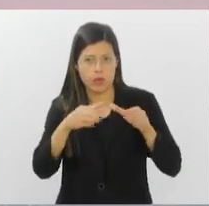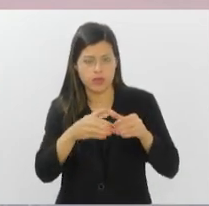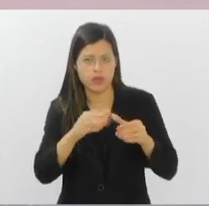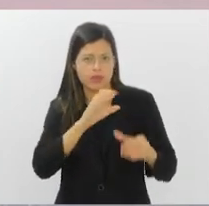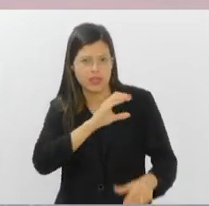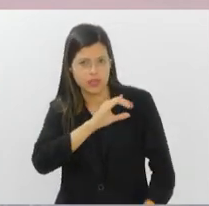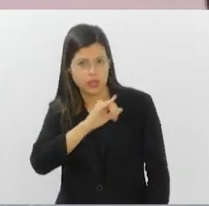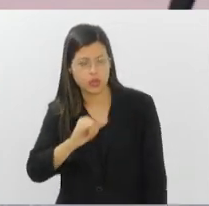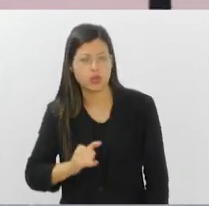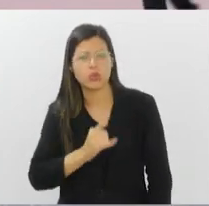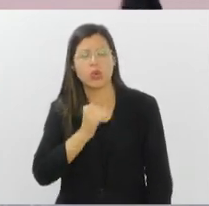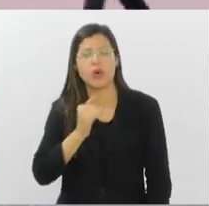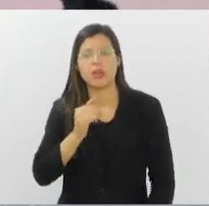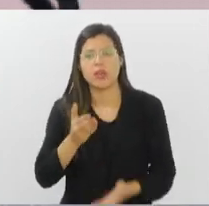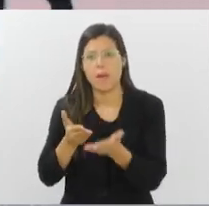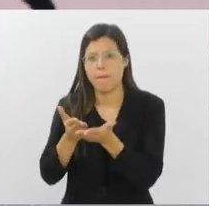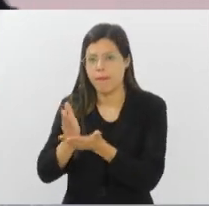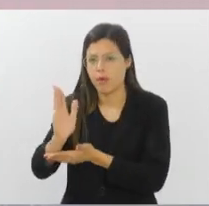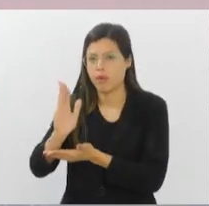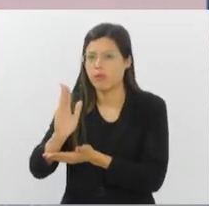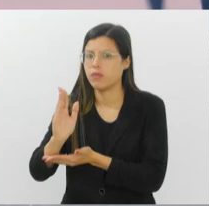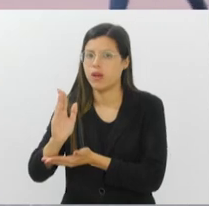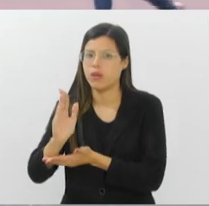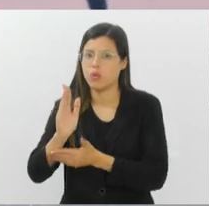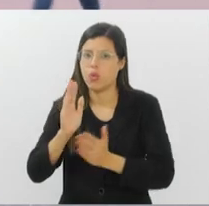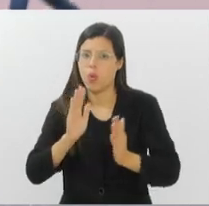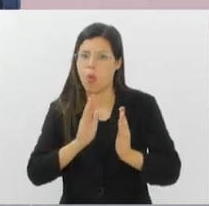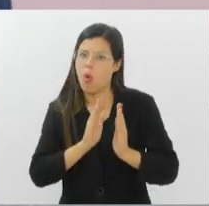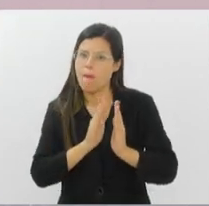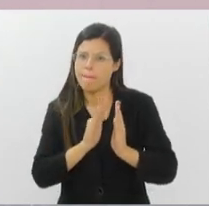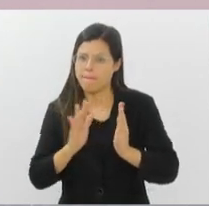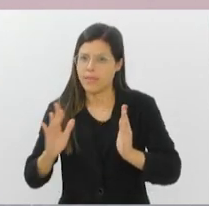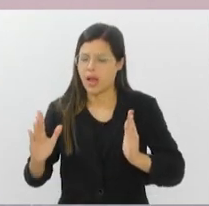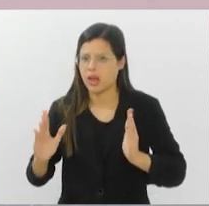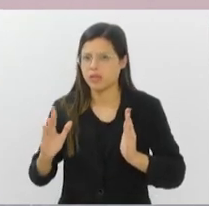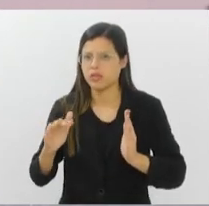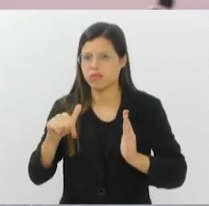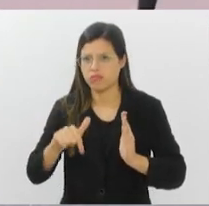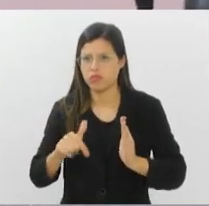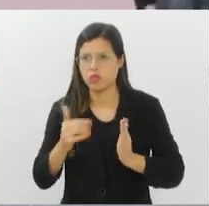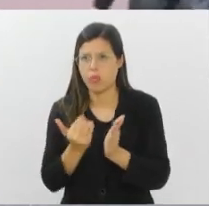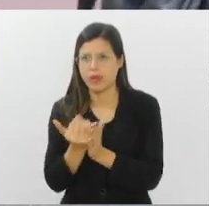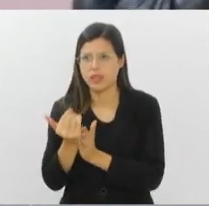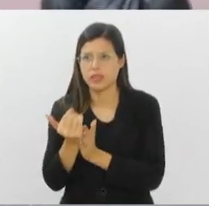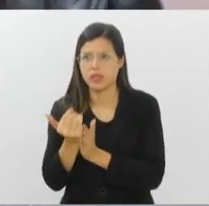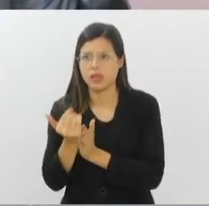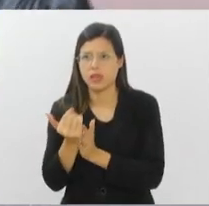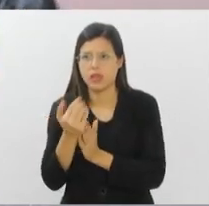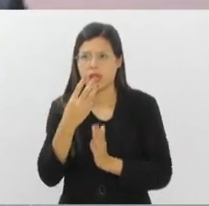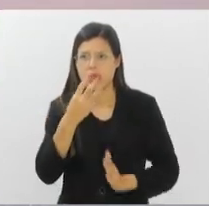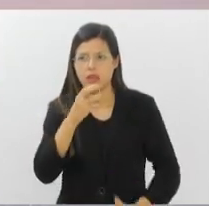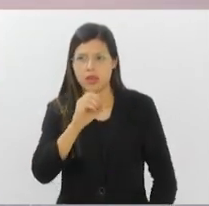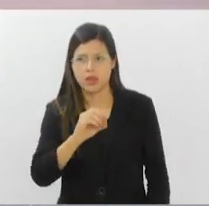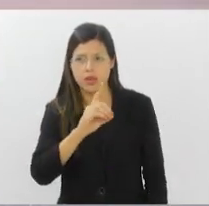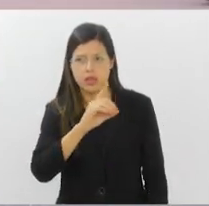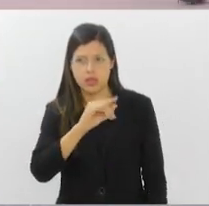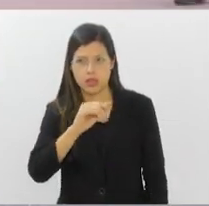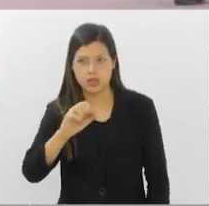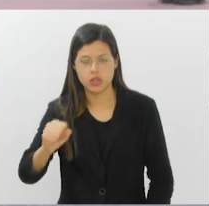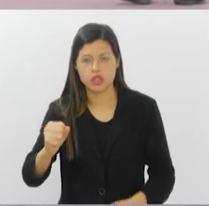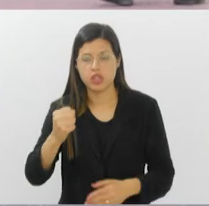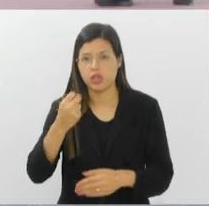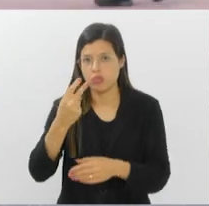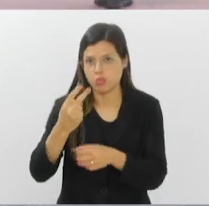e Justiça e seja aprovado, o prazo de vigência dessa licença paternidade passa a ser de 30 dias nos dois primeiros anos,